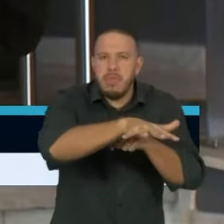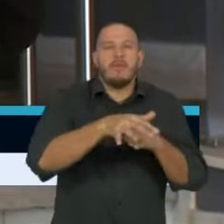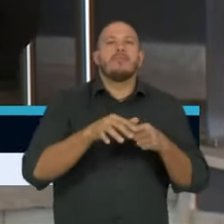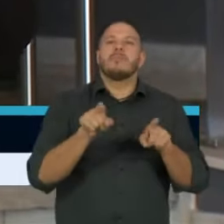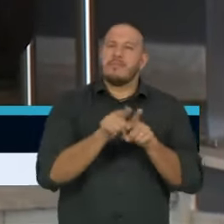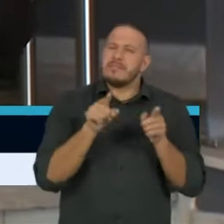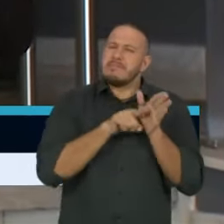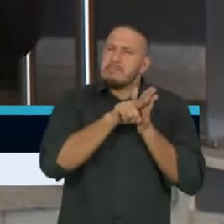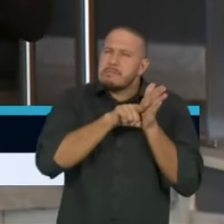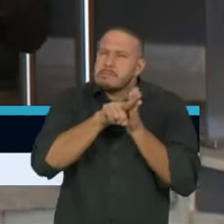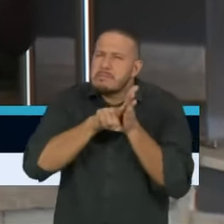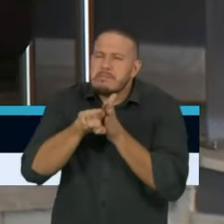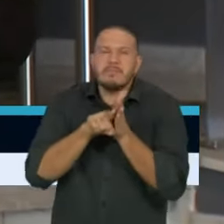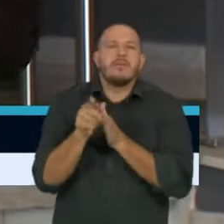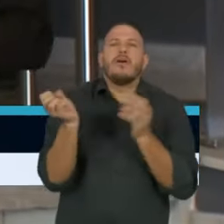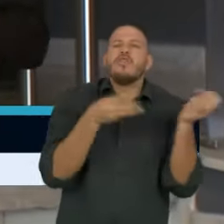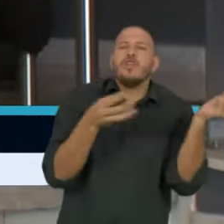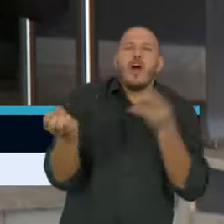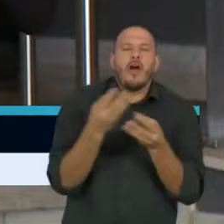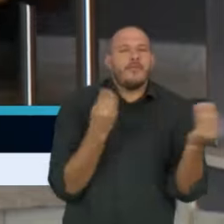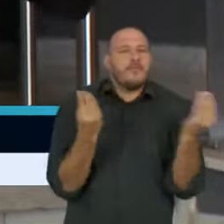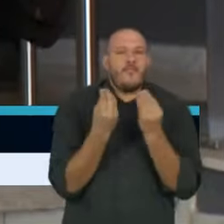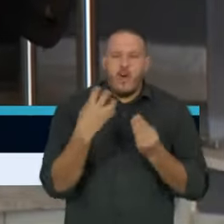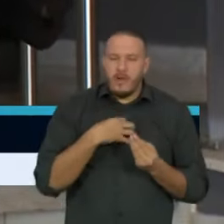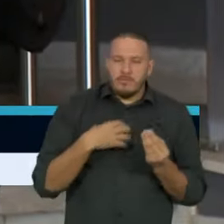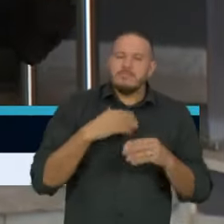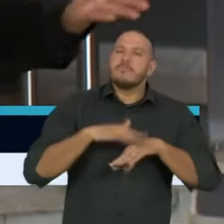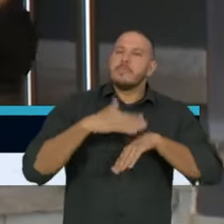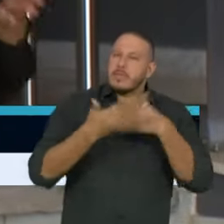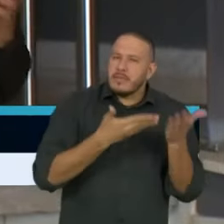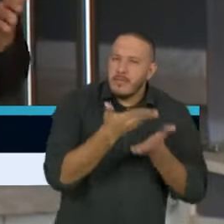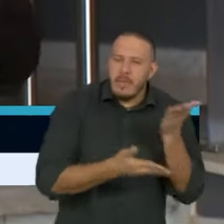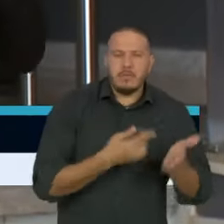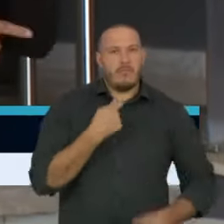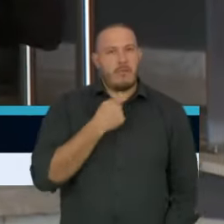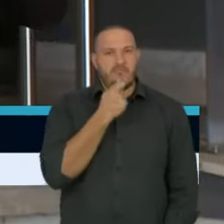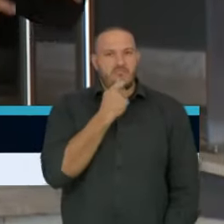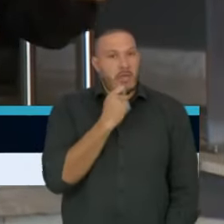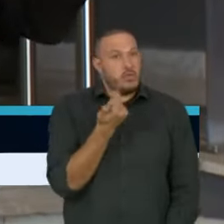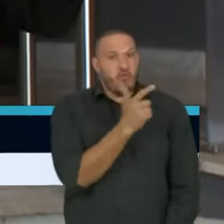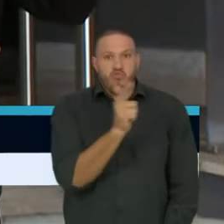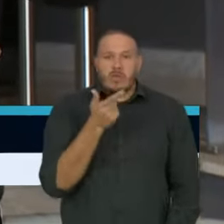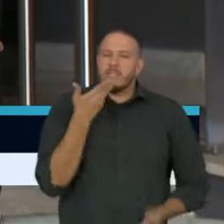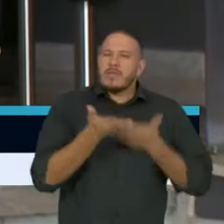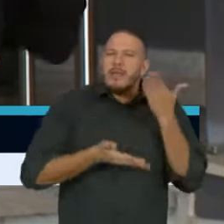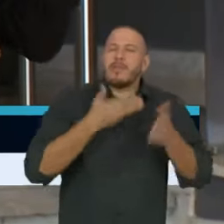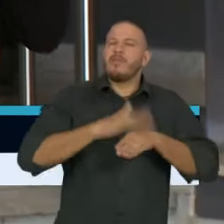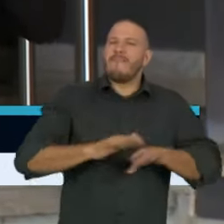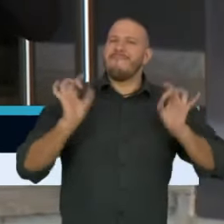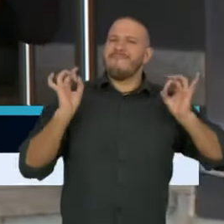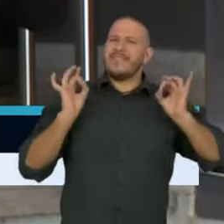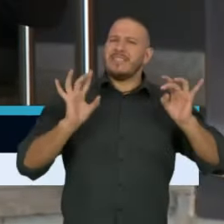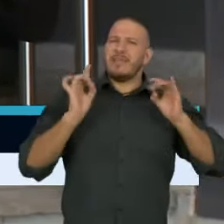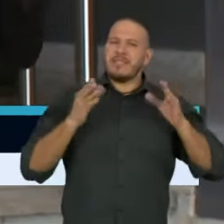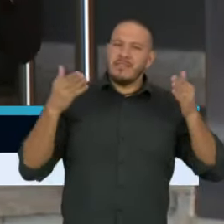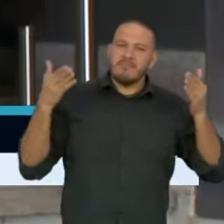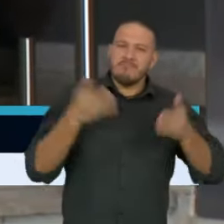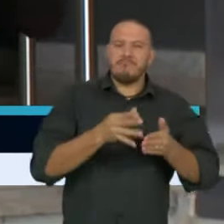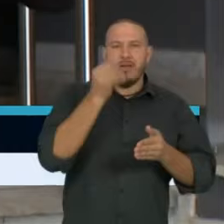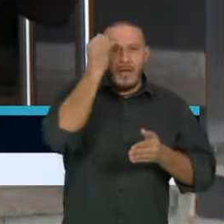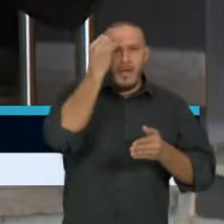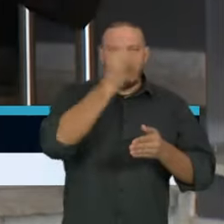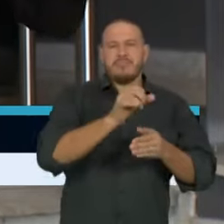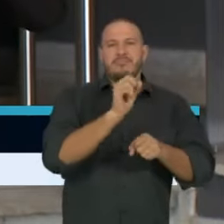Estamos investigando novas formas de tratamento, dado que ainda a gente não tem nenhum tratamento específico antiviral que seja totalmente